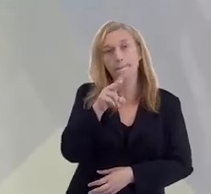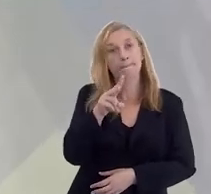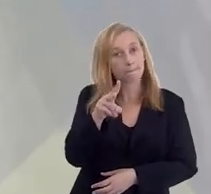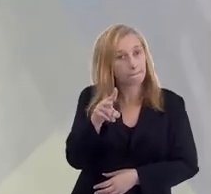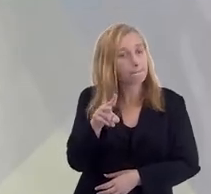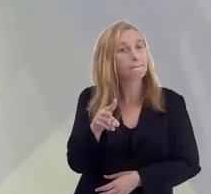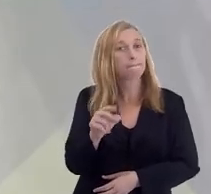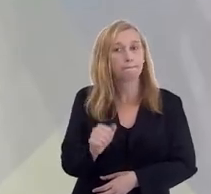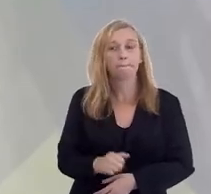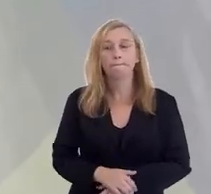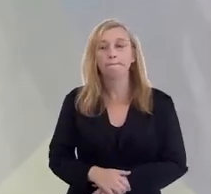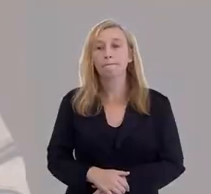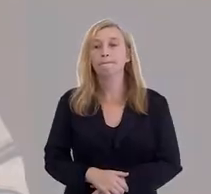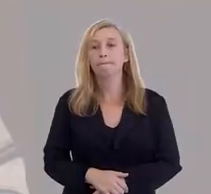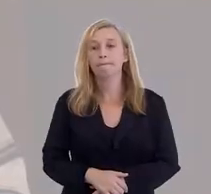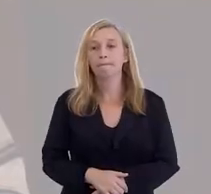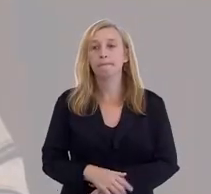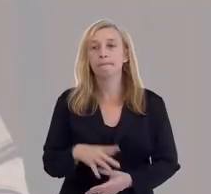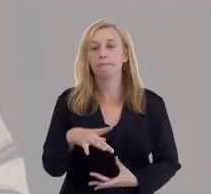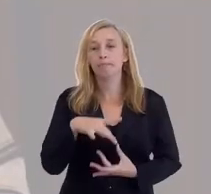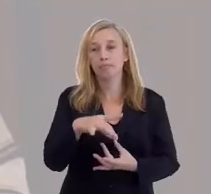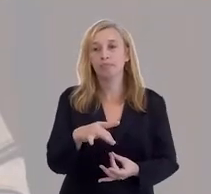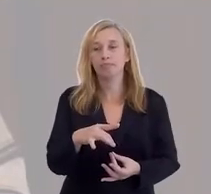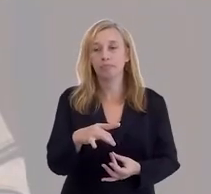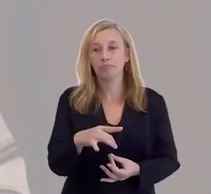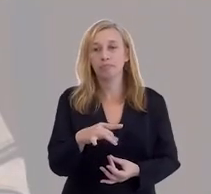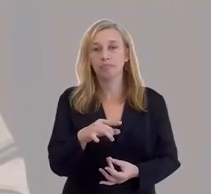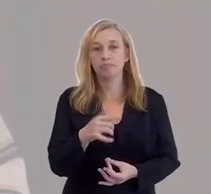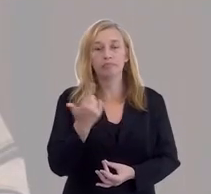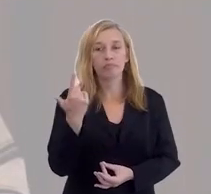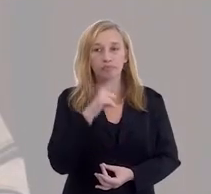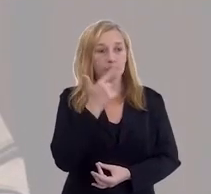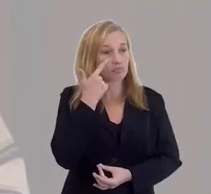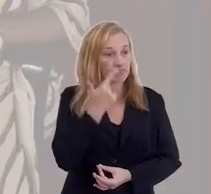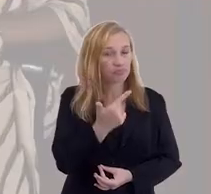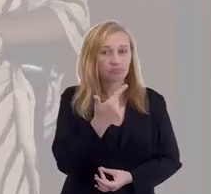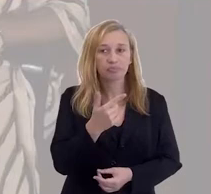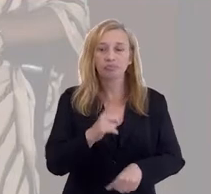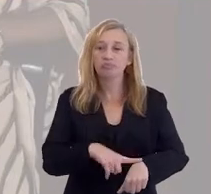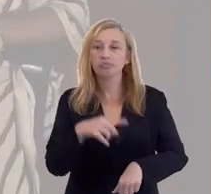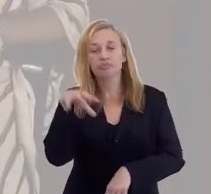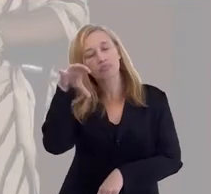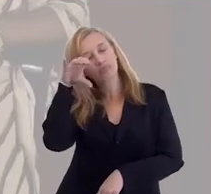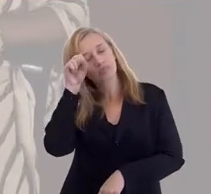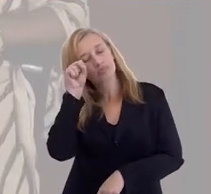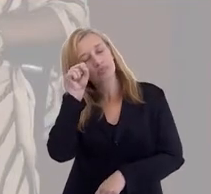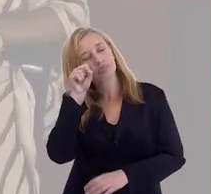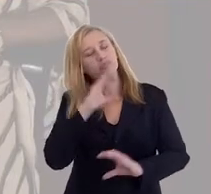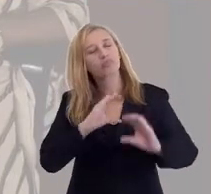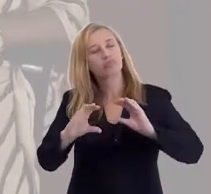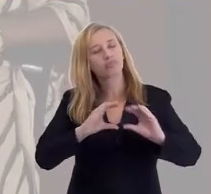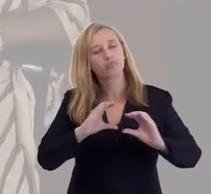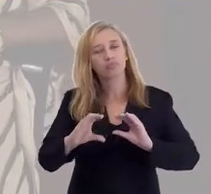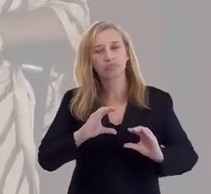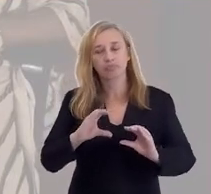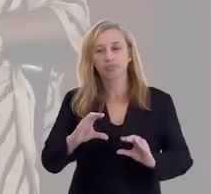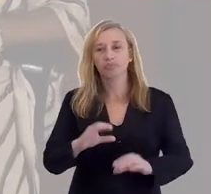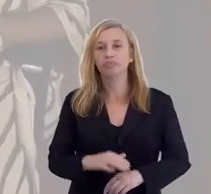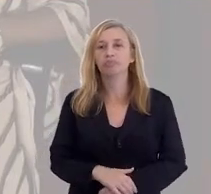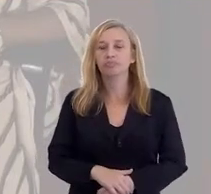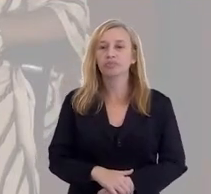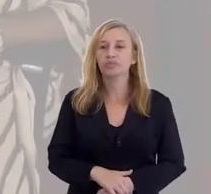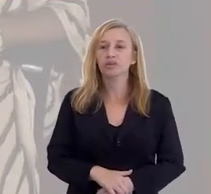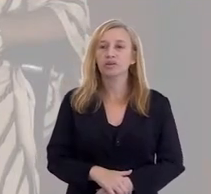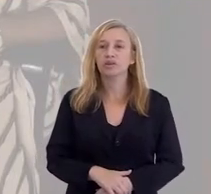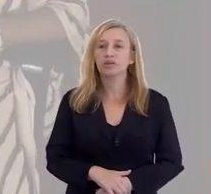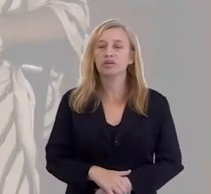energias para que aquilo se dê. seria mais fácil ele vir através de um sonho. O sono, da comunicação quando o espírito está desdobrado, que a